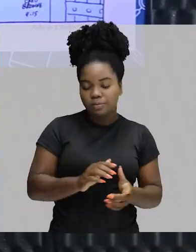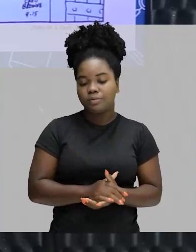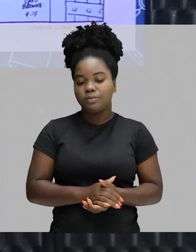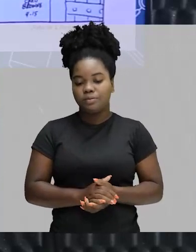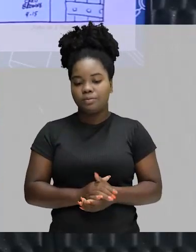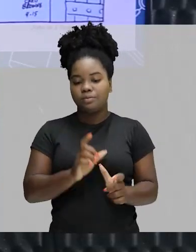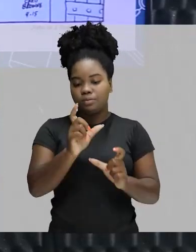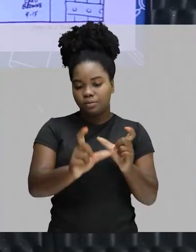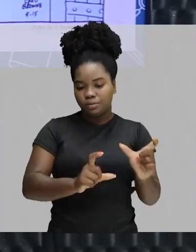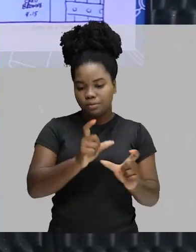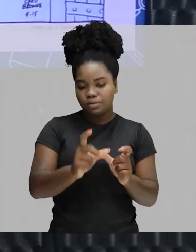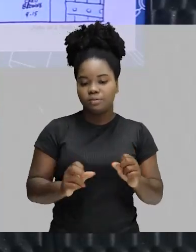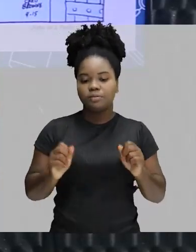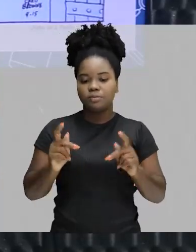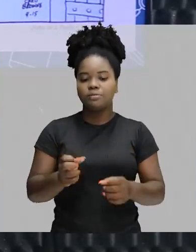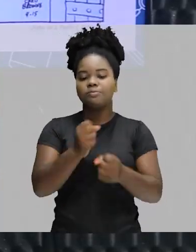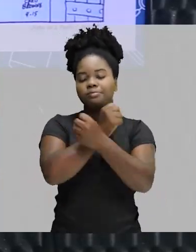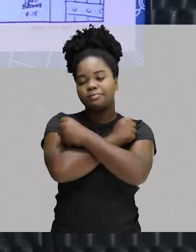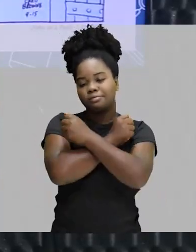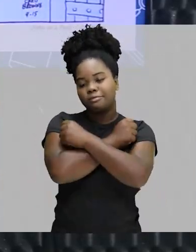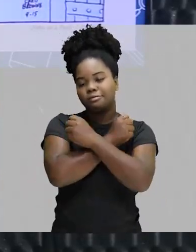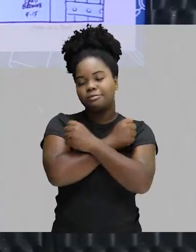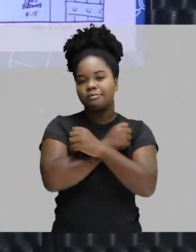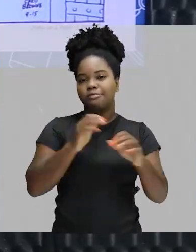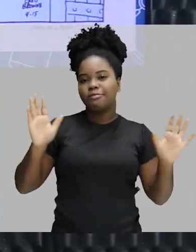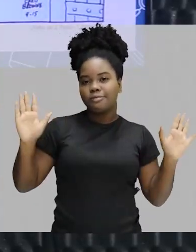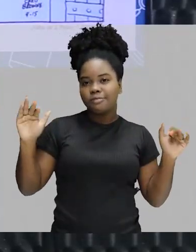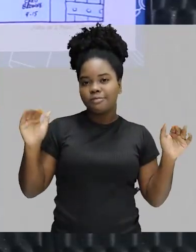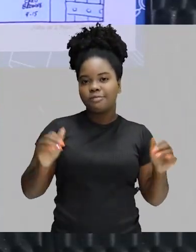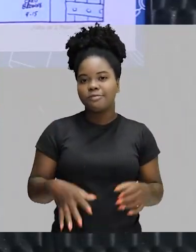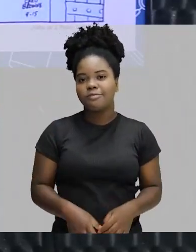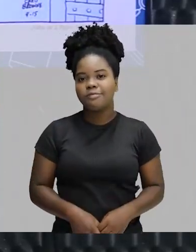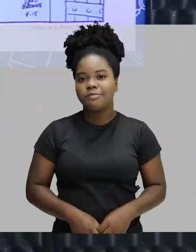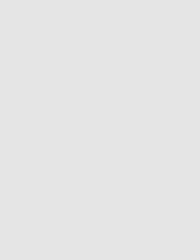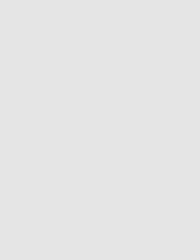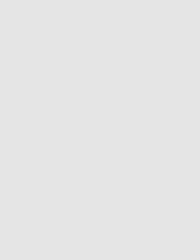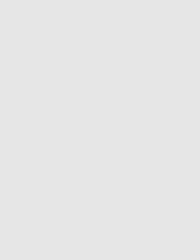parte da morfologia. Um abraço e até a próxima aula.